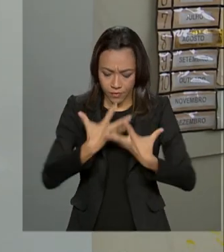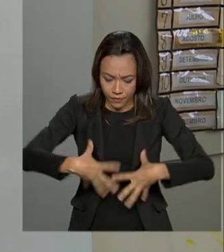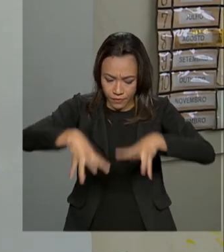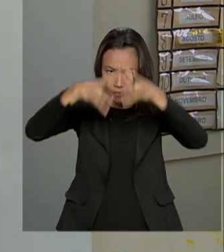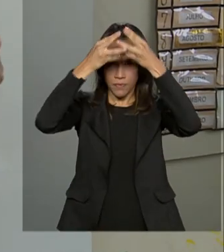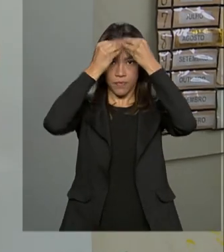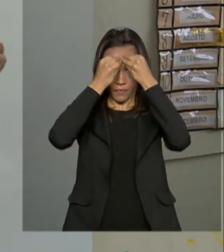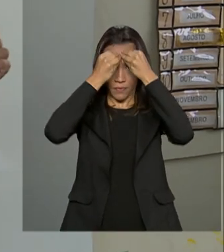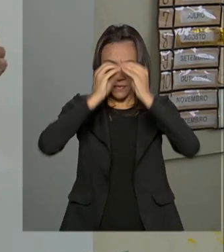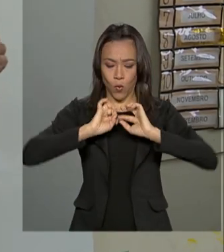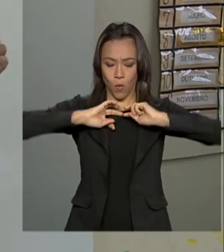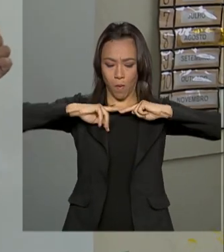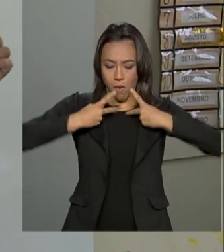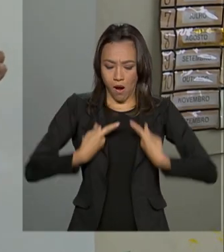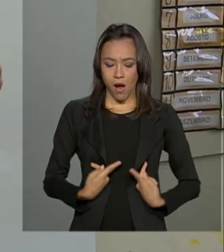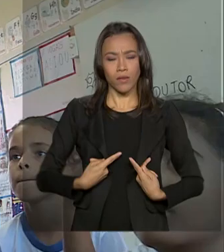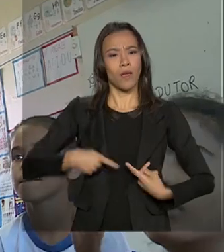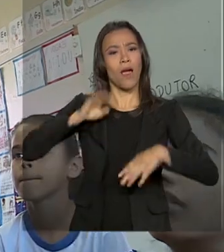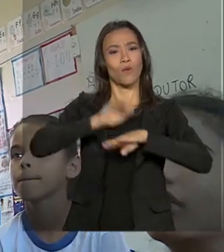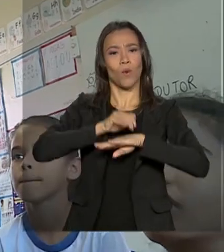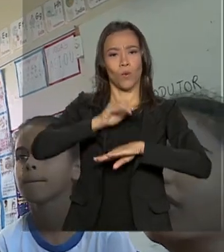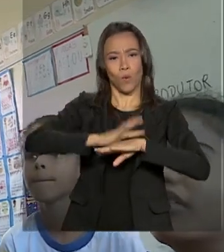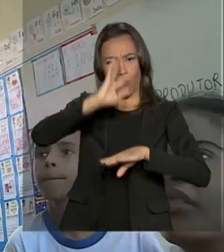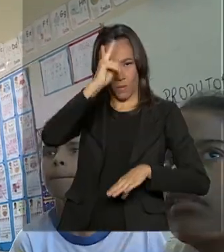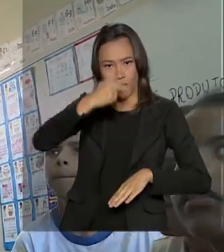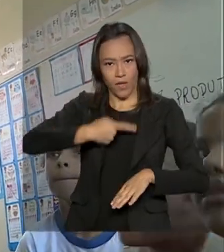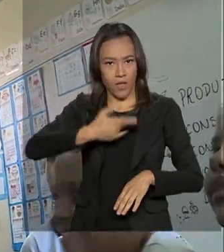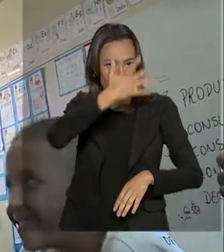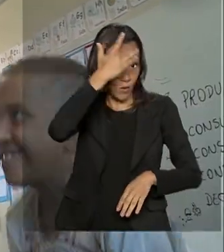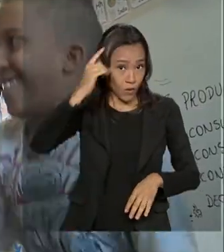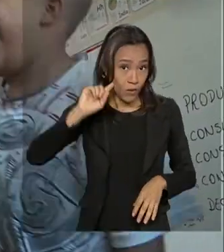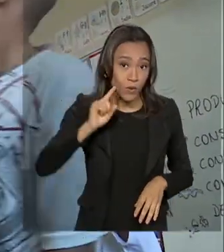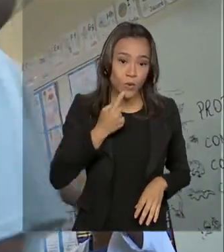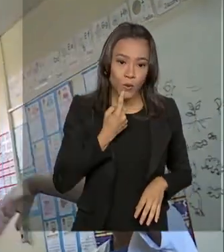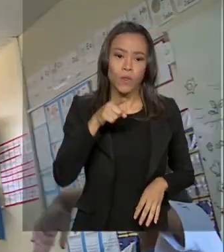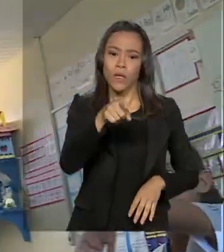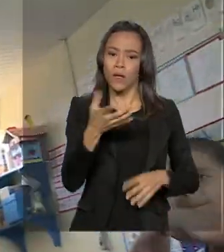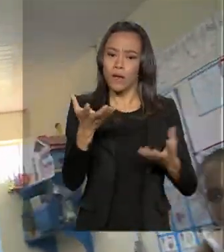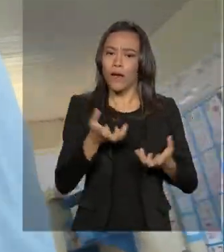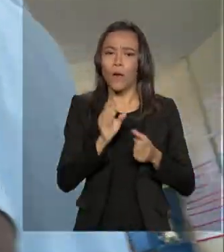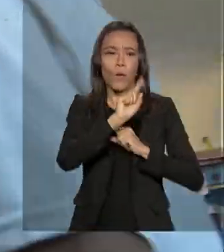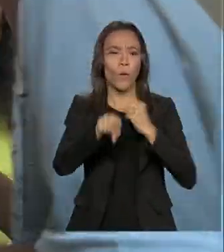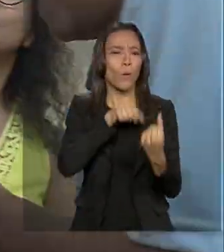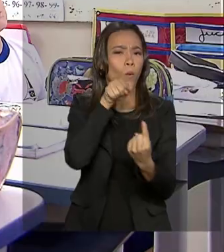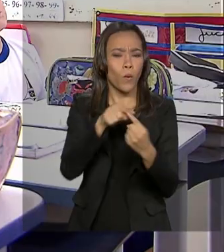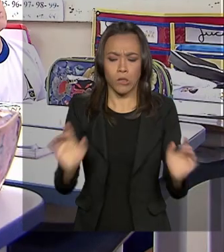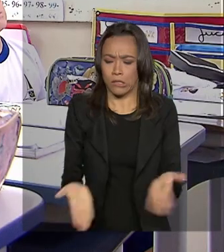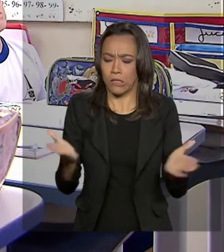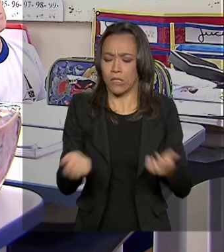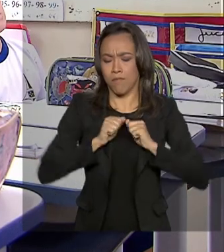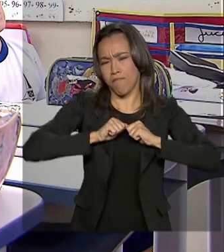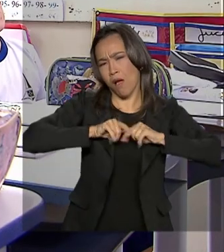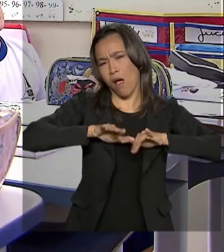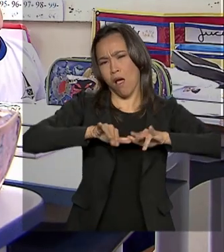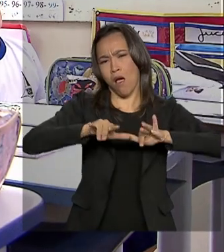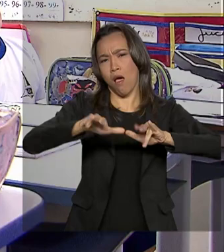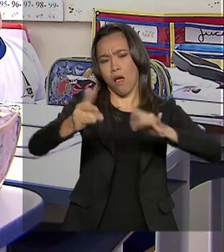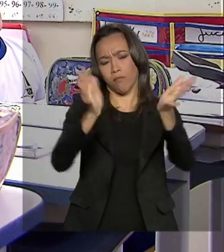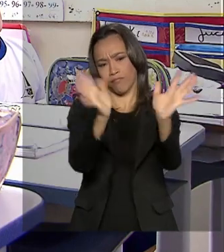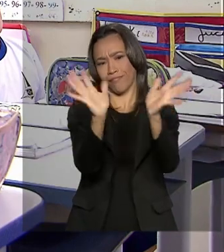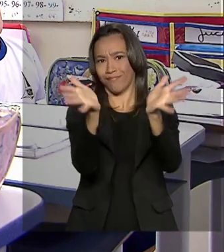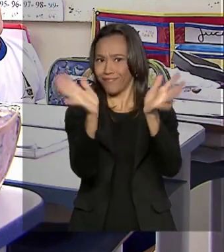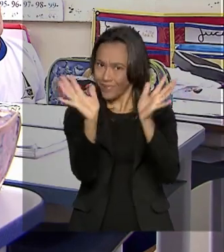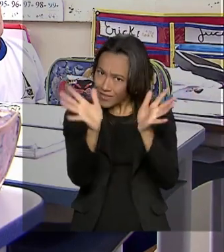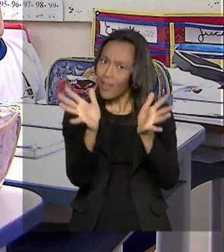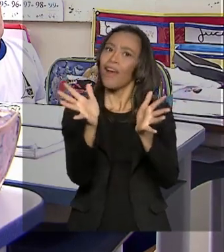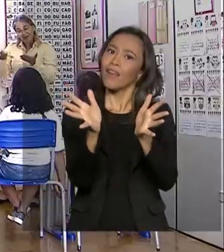a formação humana e a autonomia da pessoa surda. E também quer promover a disseminação da linguagem brasileira de